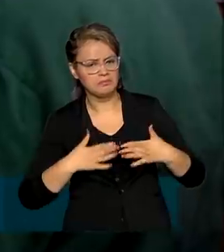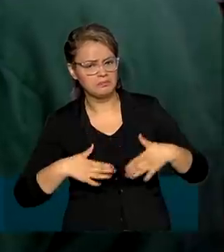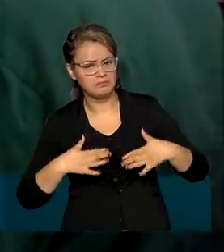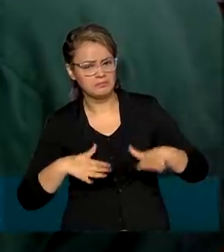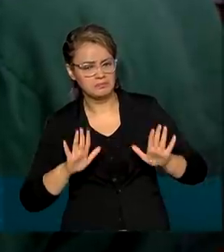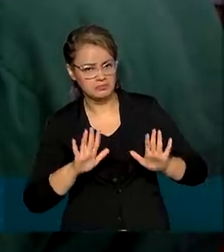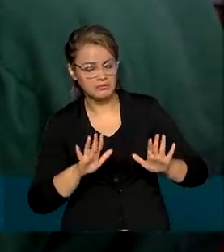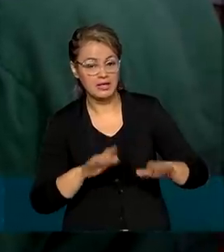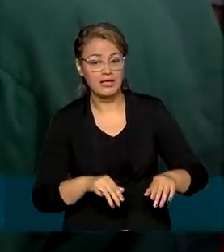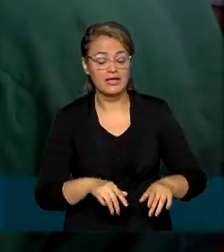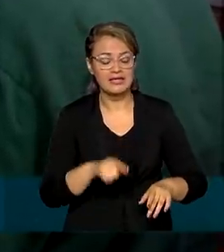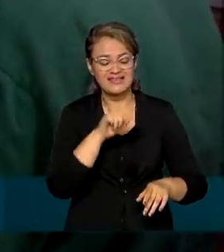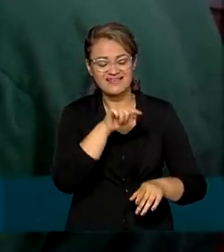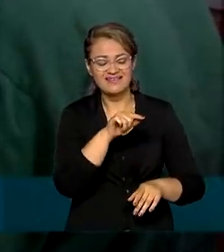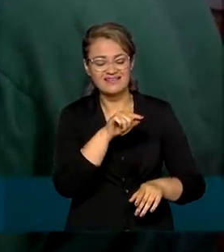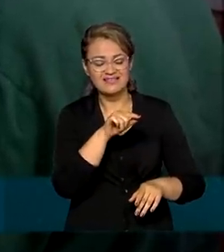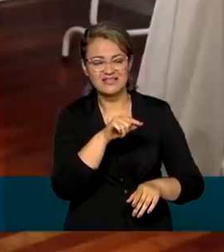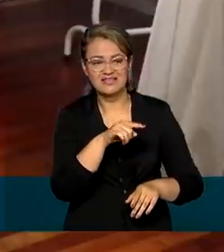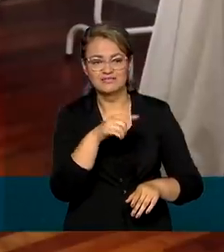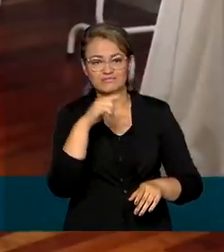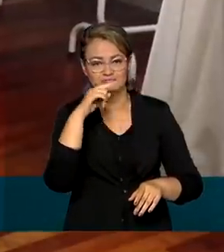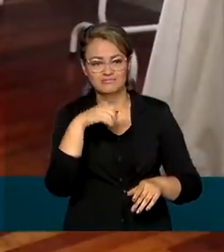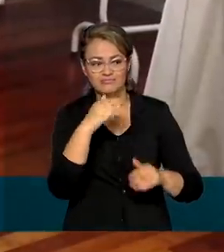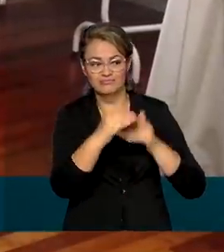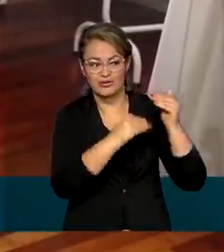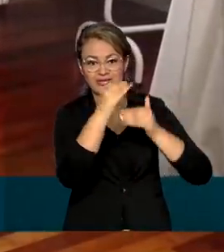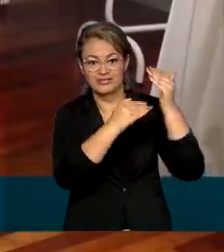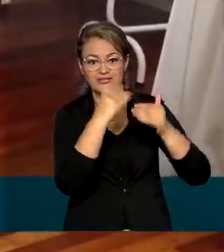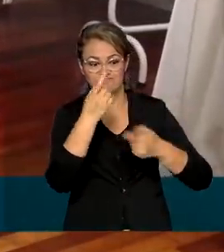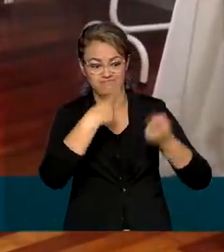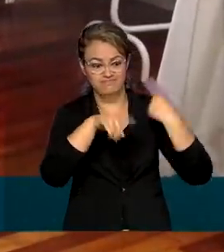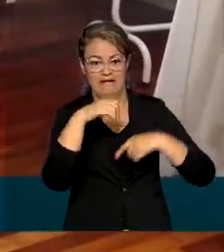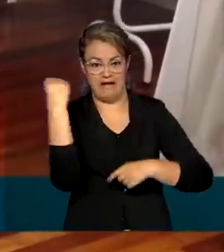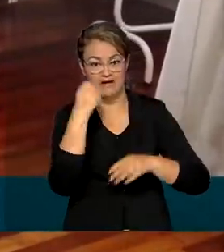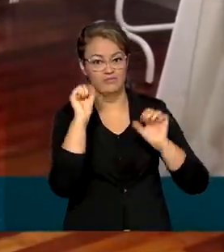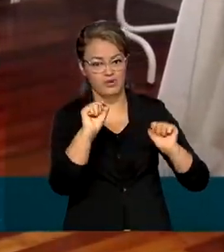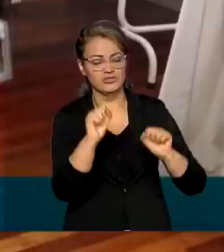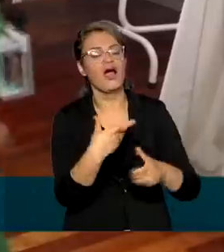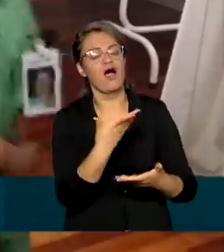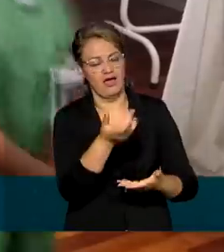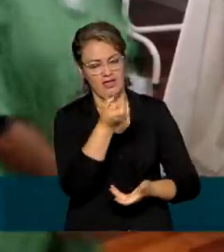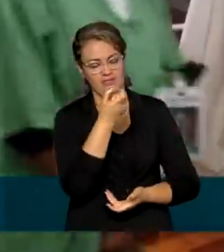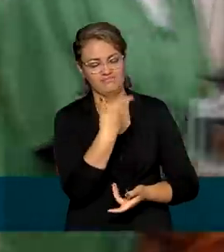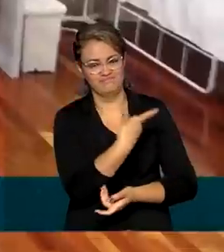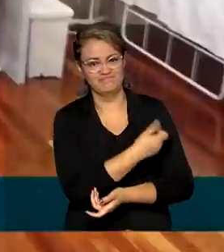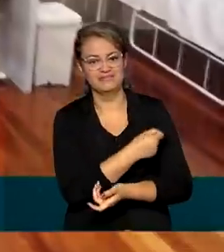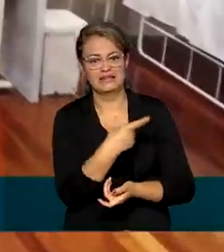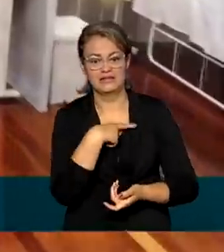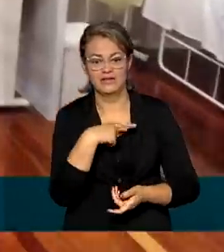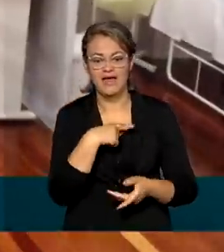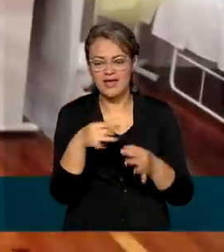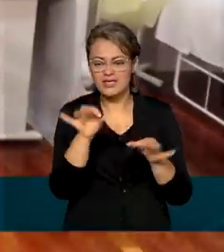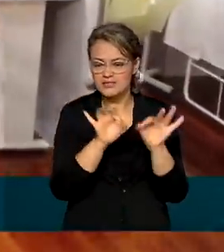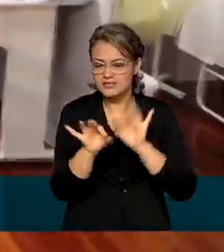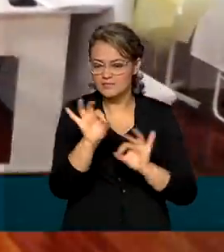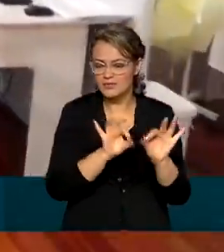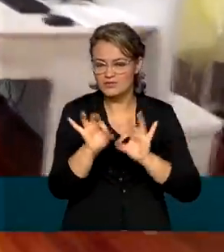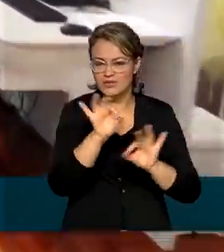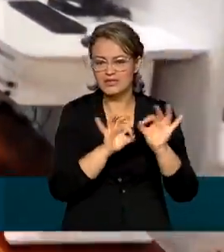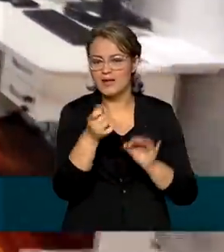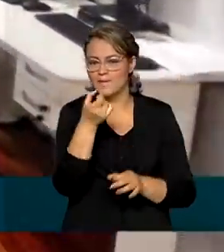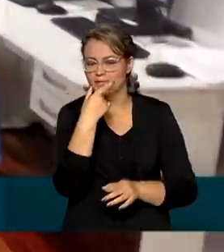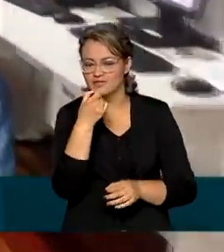moderados e que tenham alto risco de progressão para a forma grave da doença. O novo coquetel reúne os